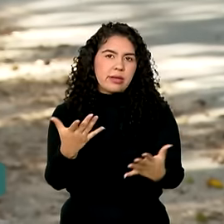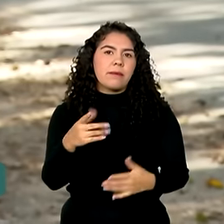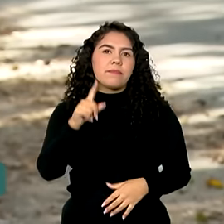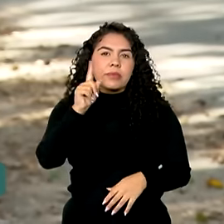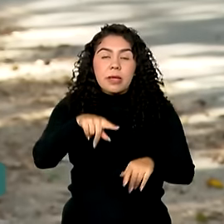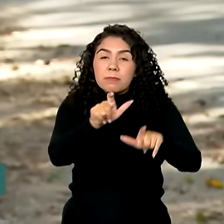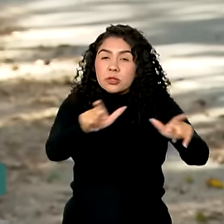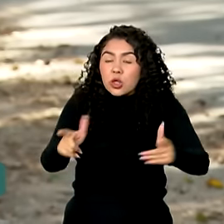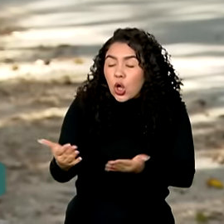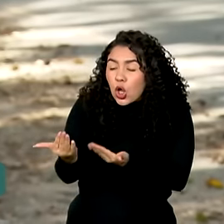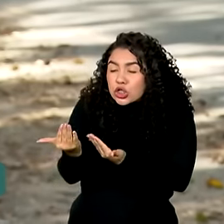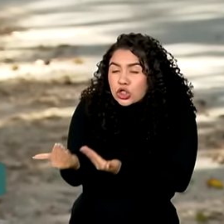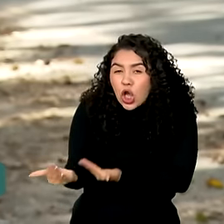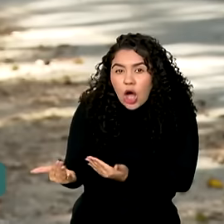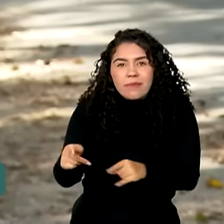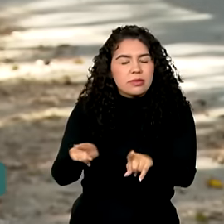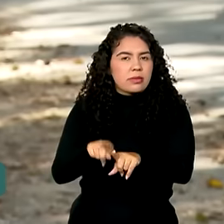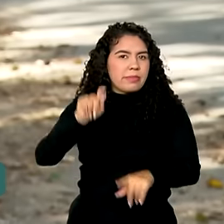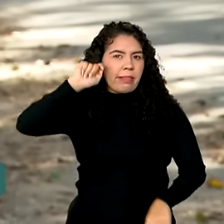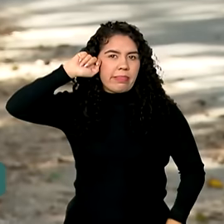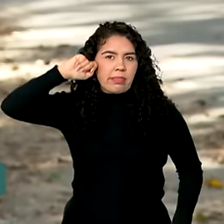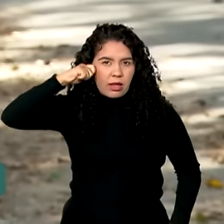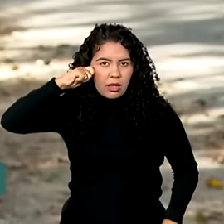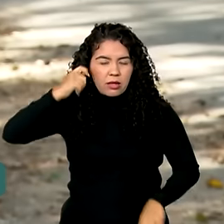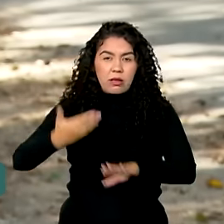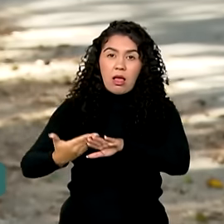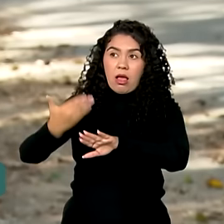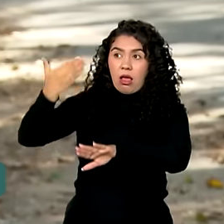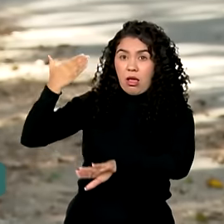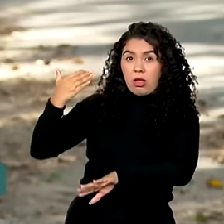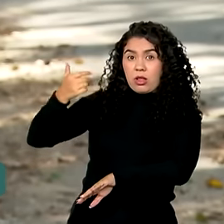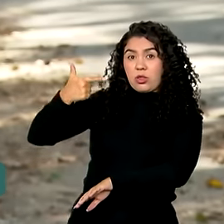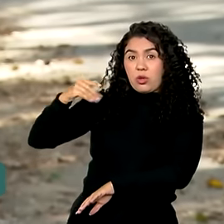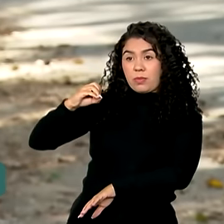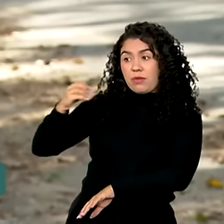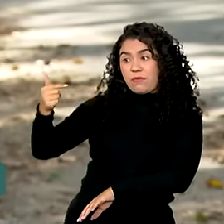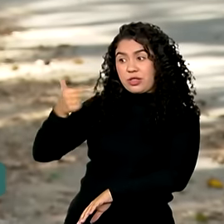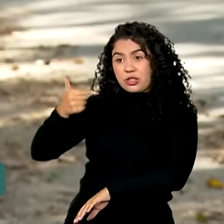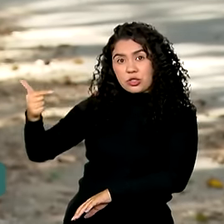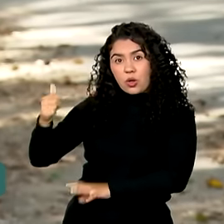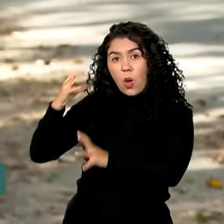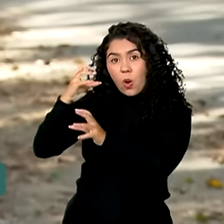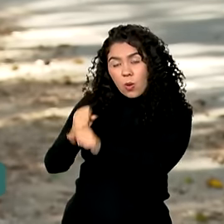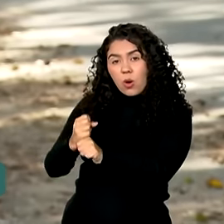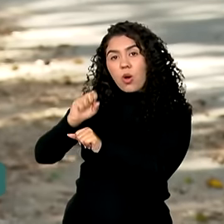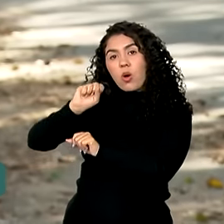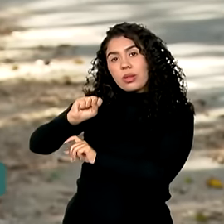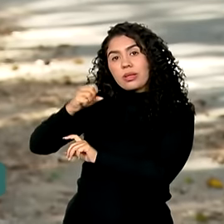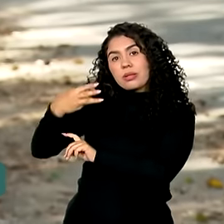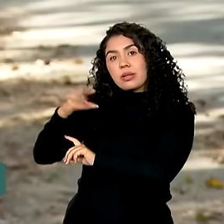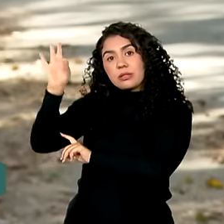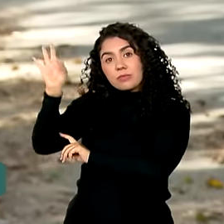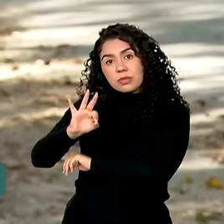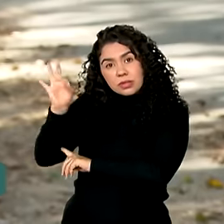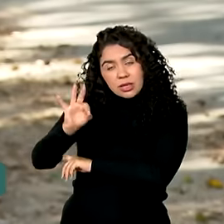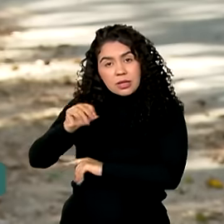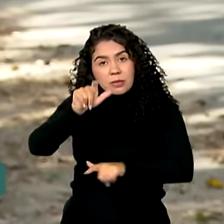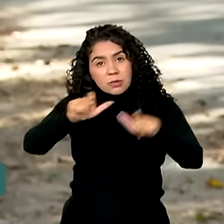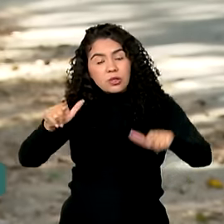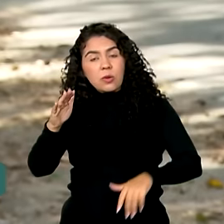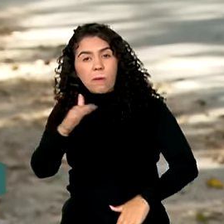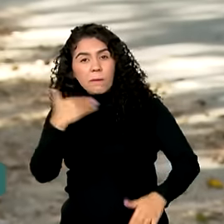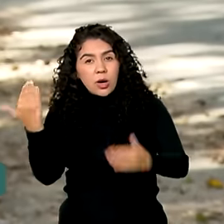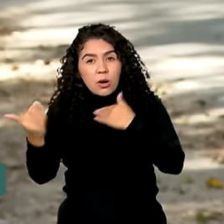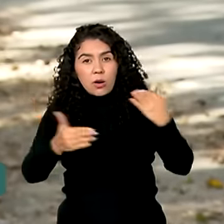mais jovens e negros. Em 2022, 83% dos mortos pela